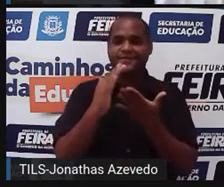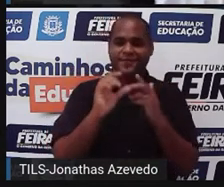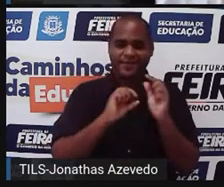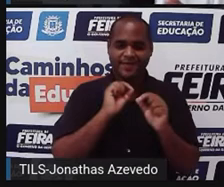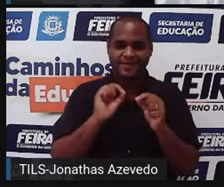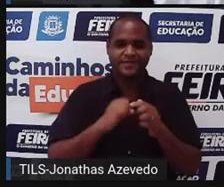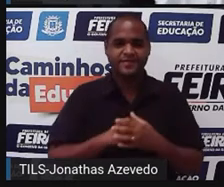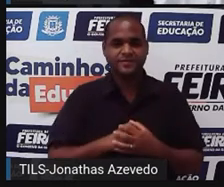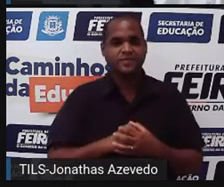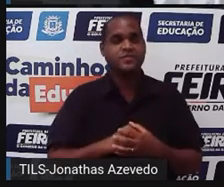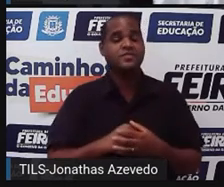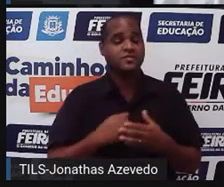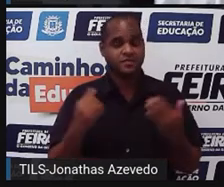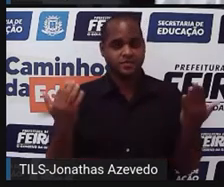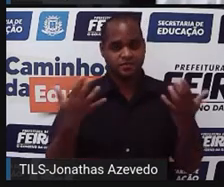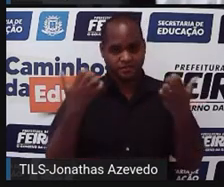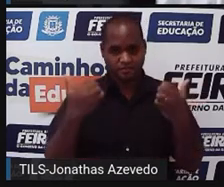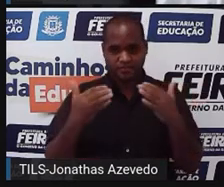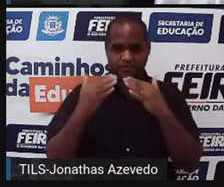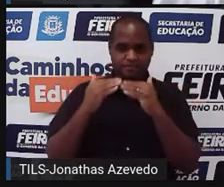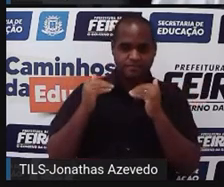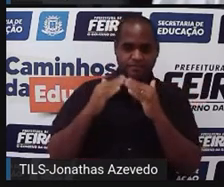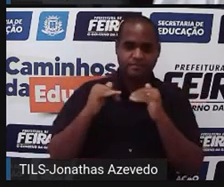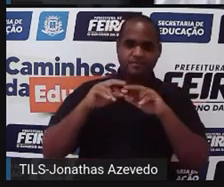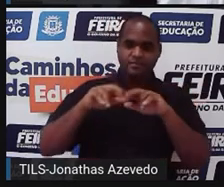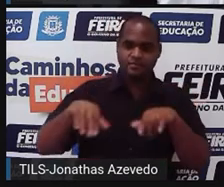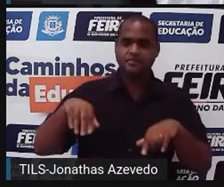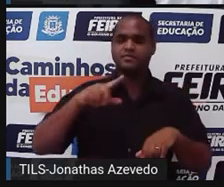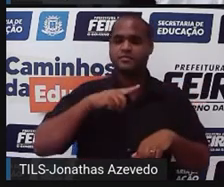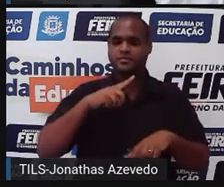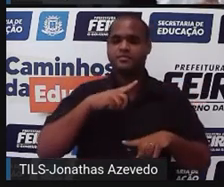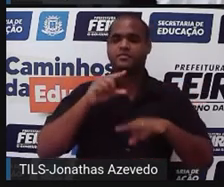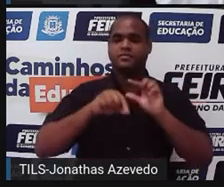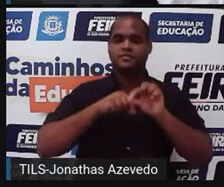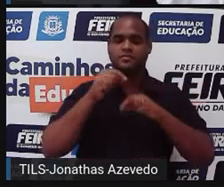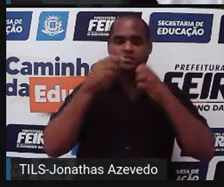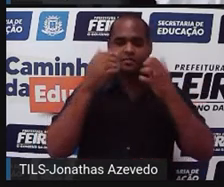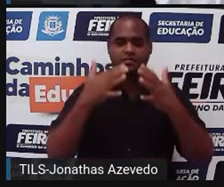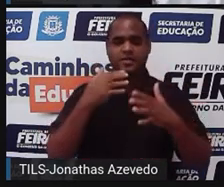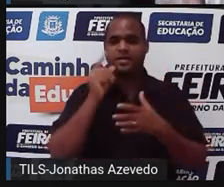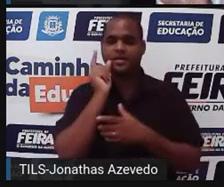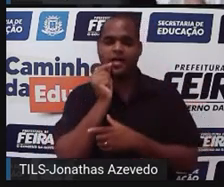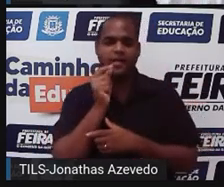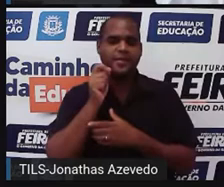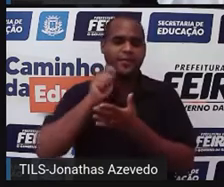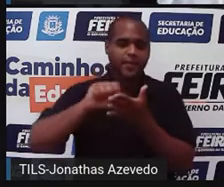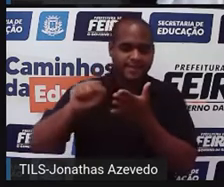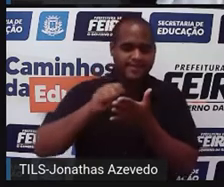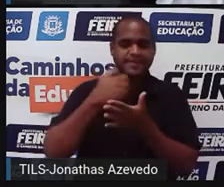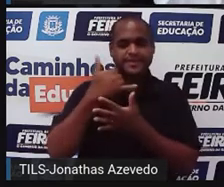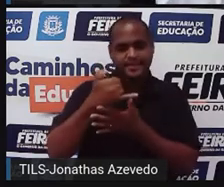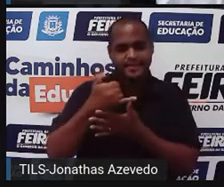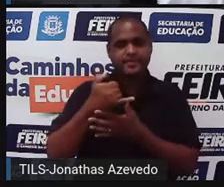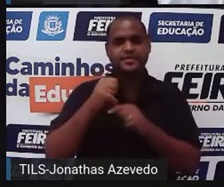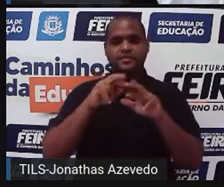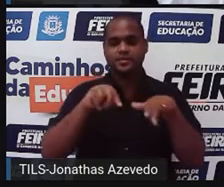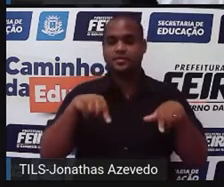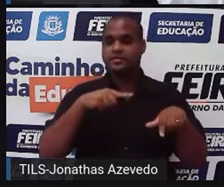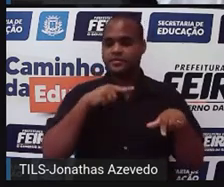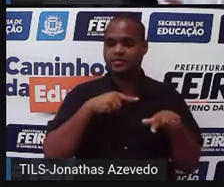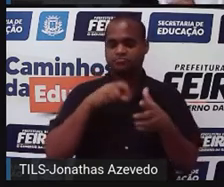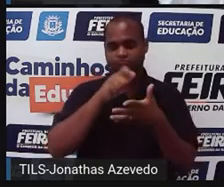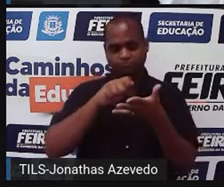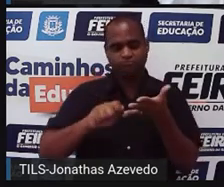E aí eu já te peço, né, pra você ter o caderno, lápis e a borracha, caneta, porque a gente vai precisar sim fazer